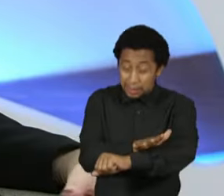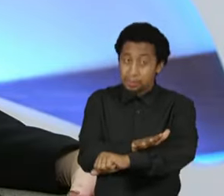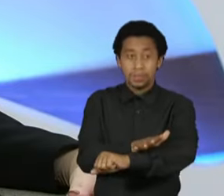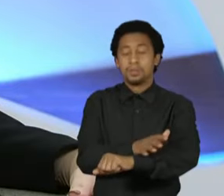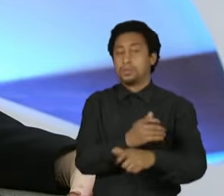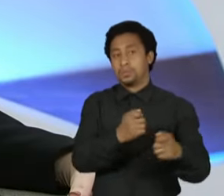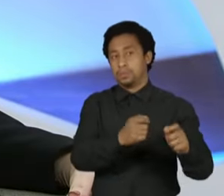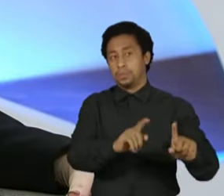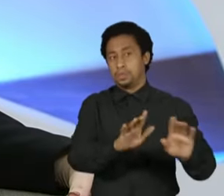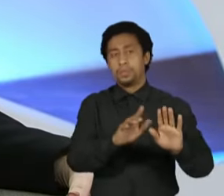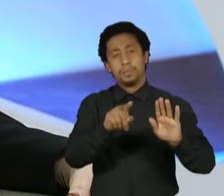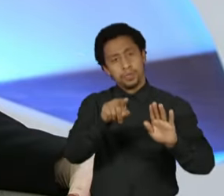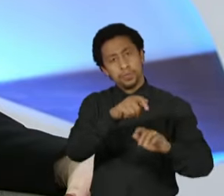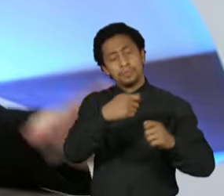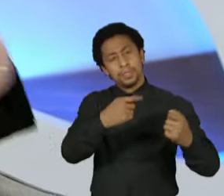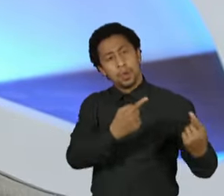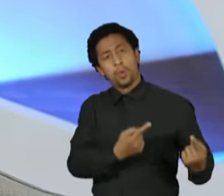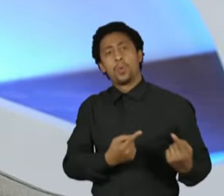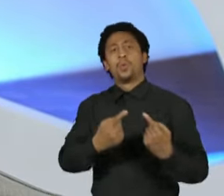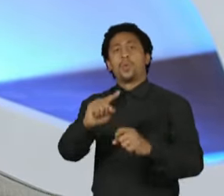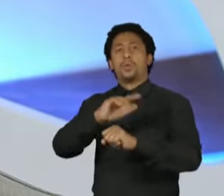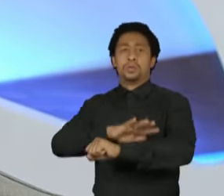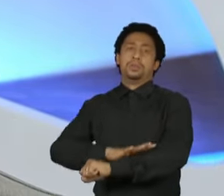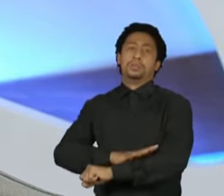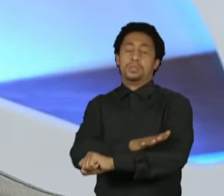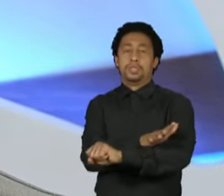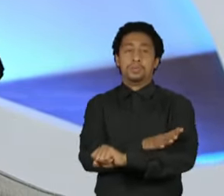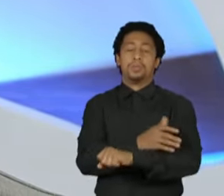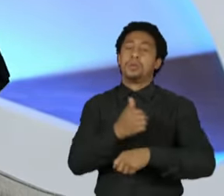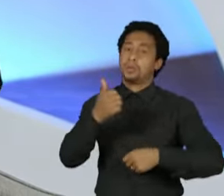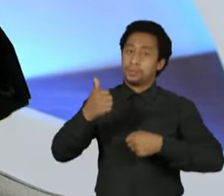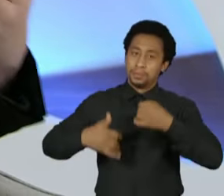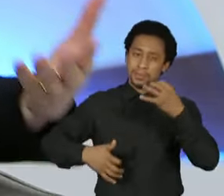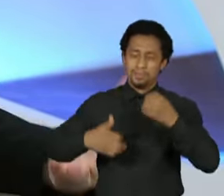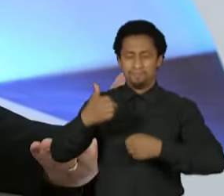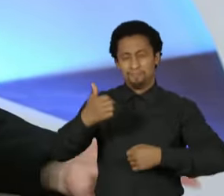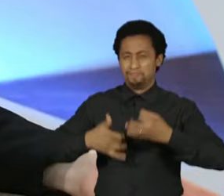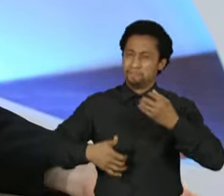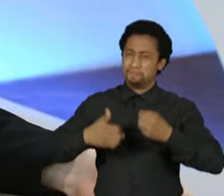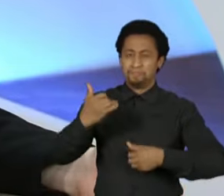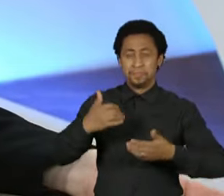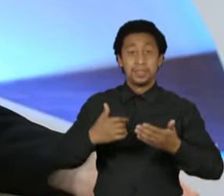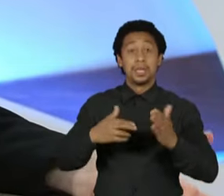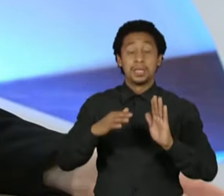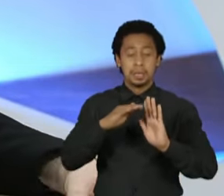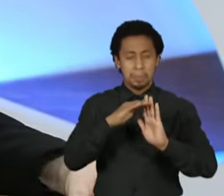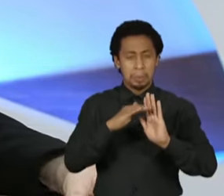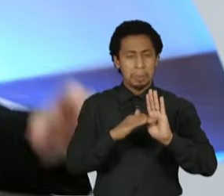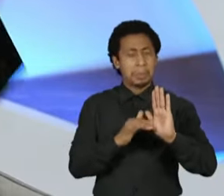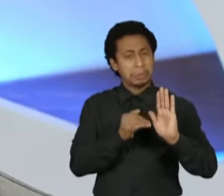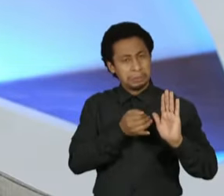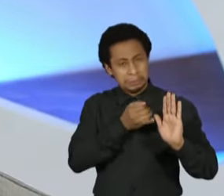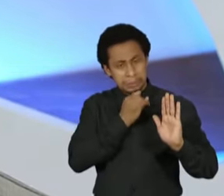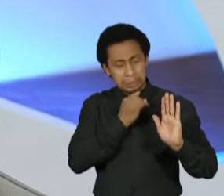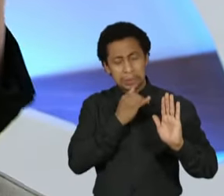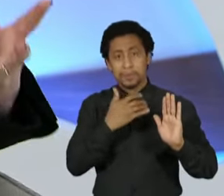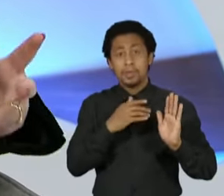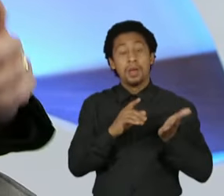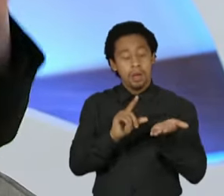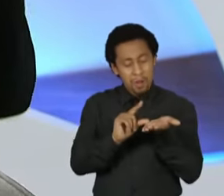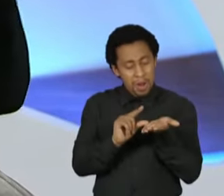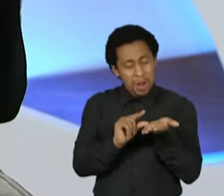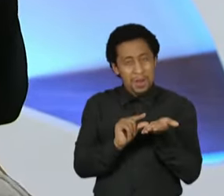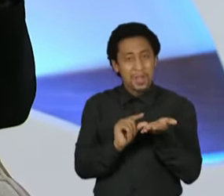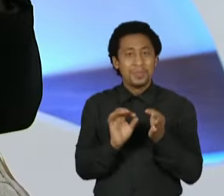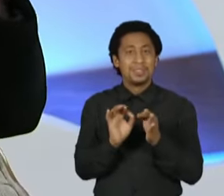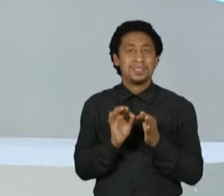racista, você tem que ser antirracista. E ela dá uma série de exemplos ali, formidáveis. É um livrinho muito pequeno,